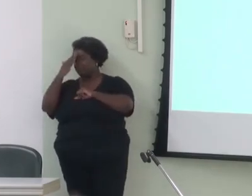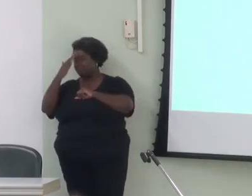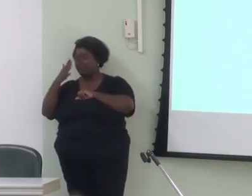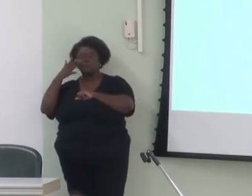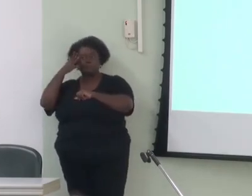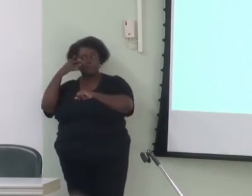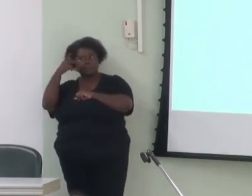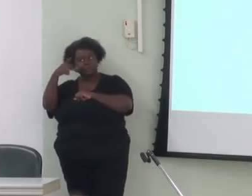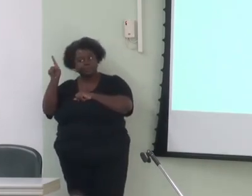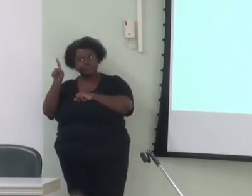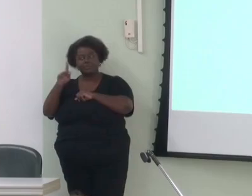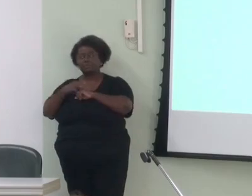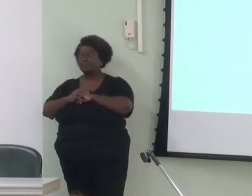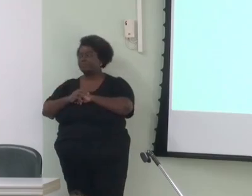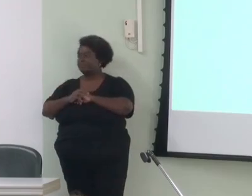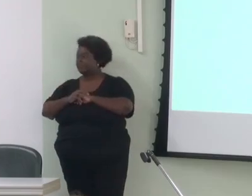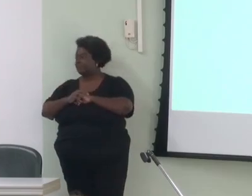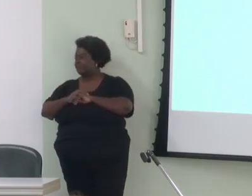Obrigada.